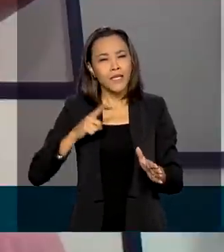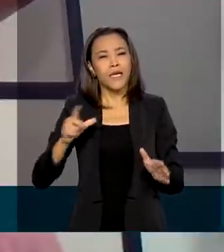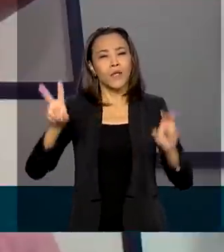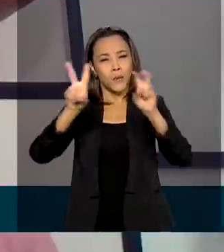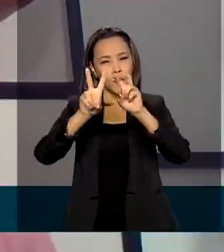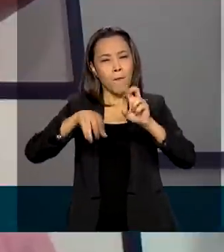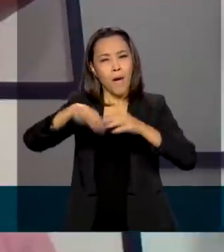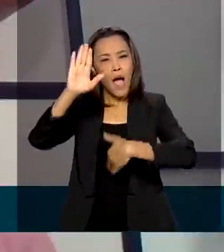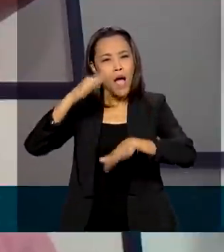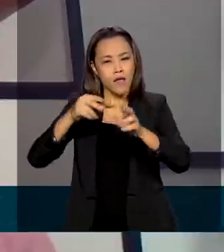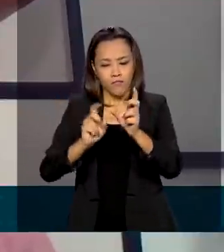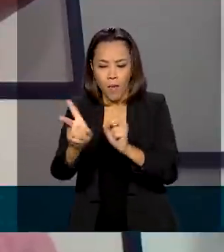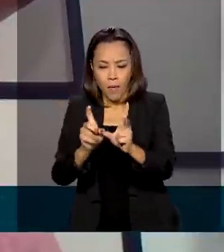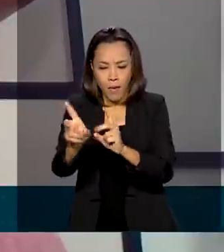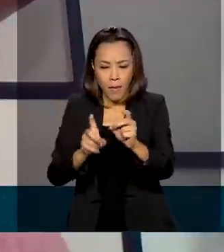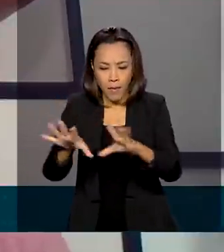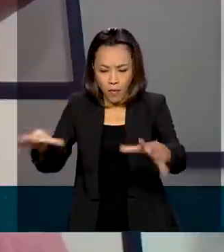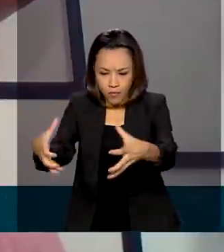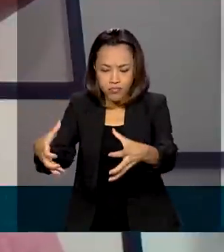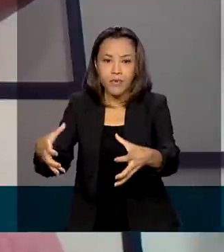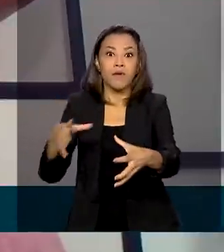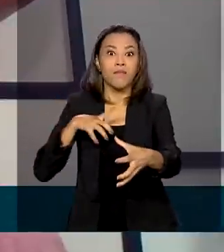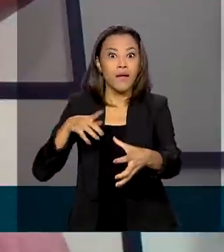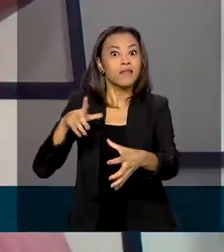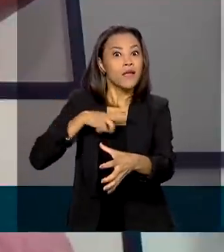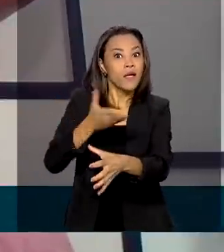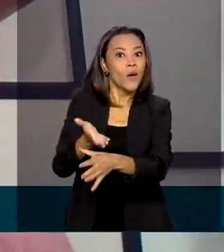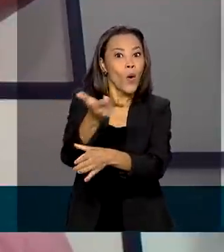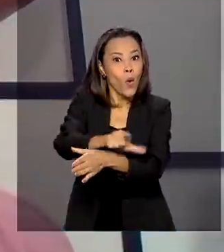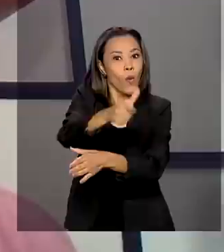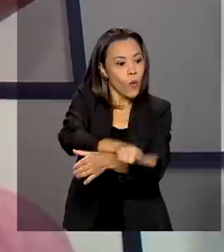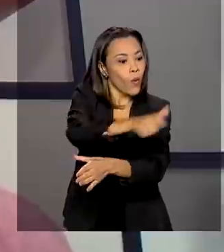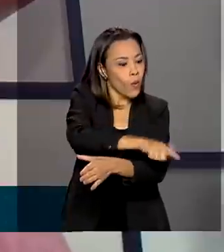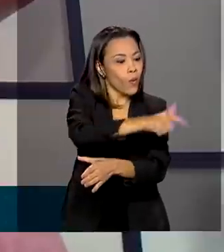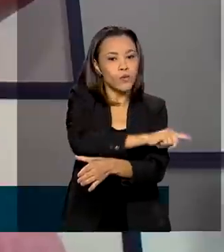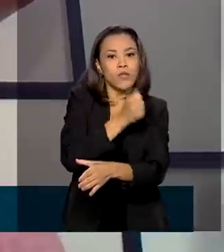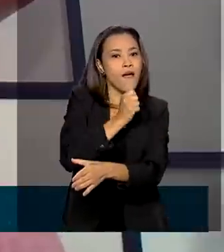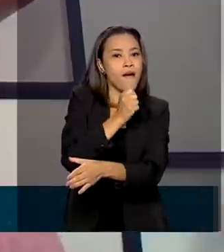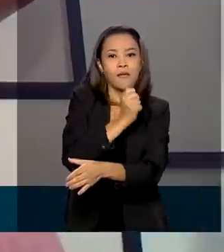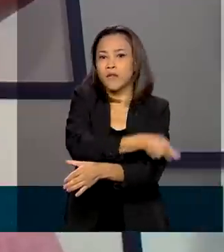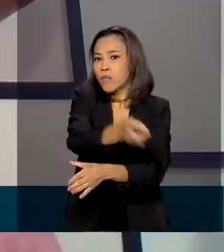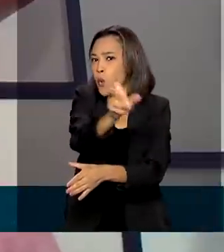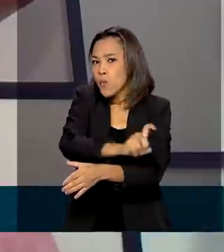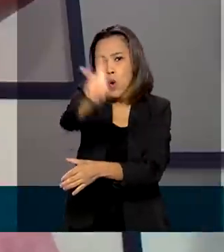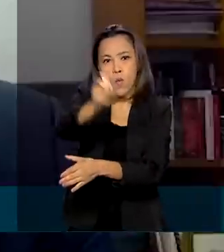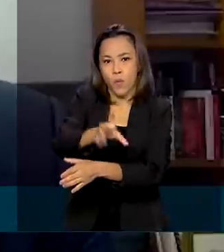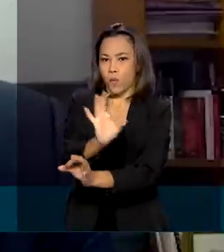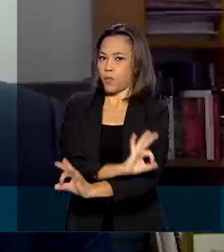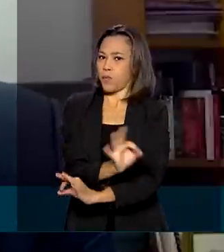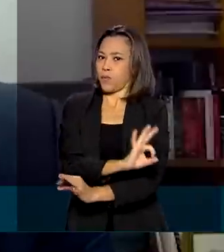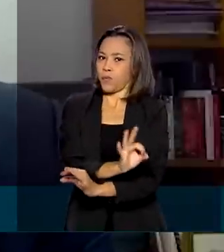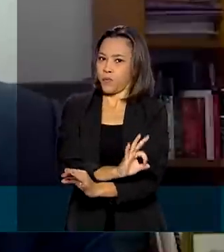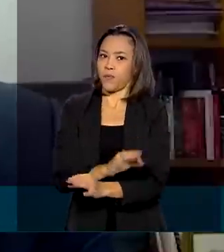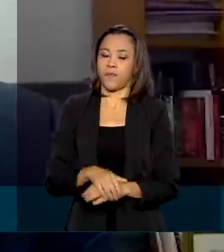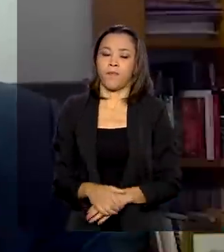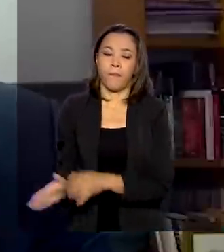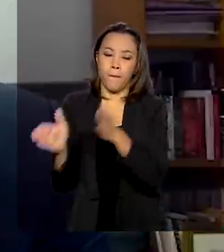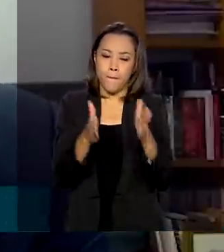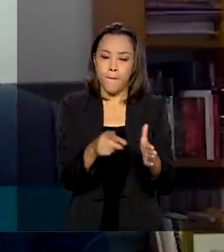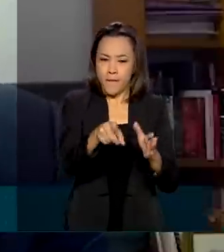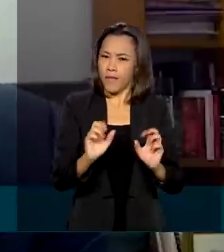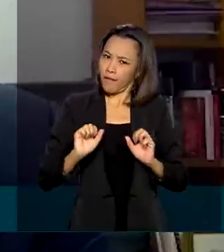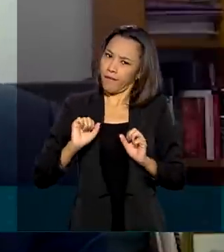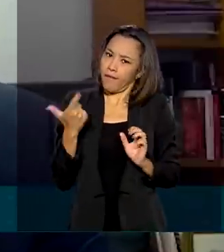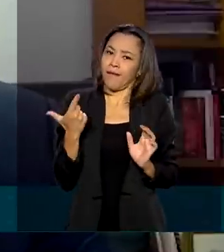ampla, mas com um potencial enorme de produtos que ainda não foram tão explorados para exportação. O resultado, claro,